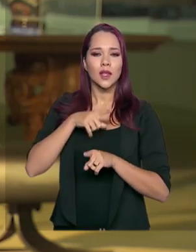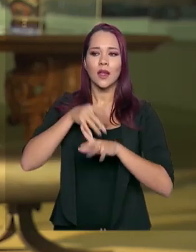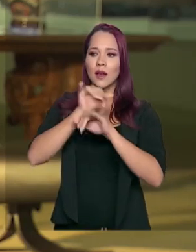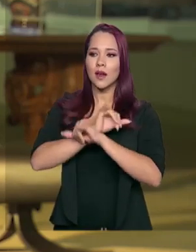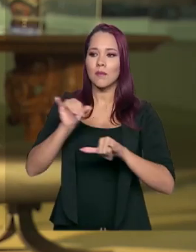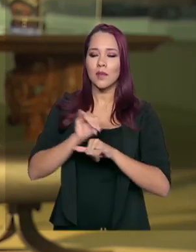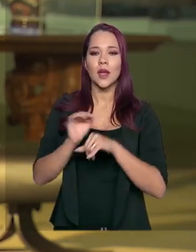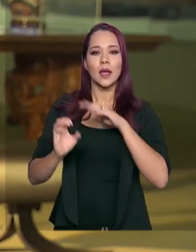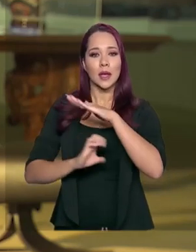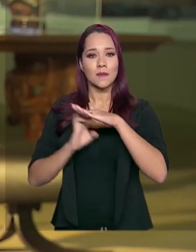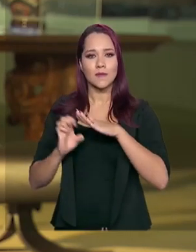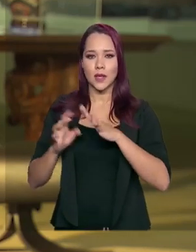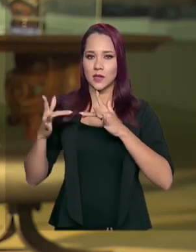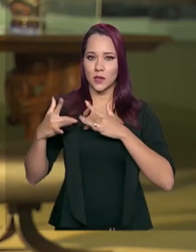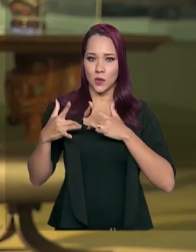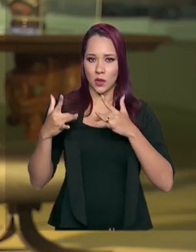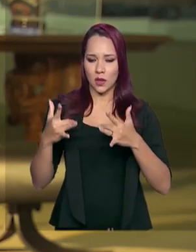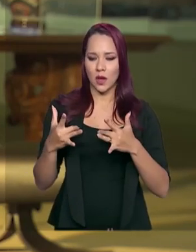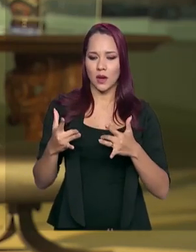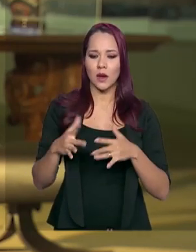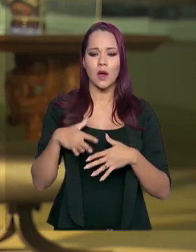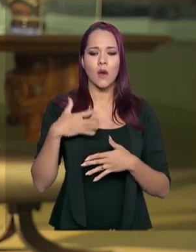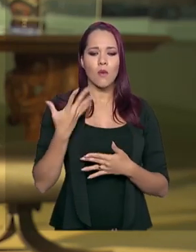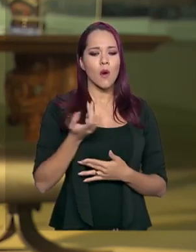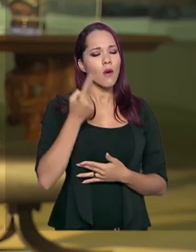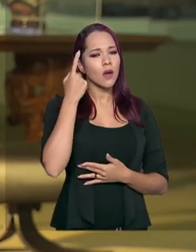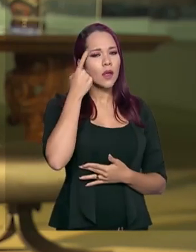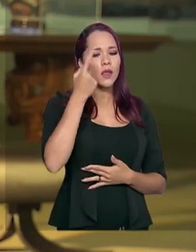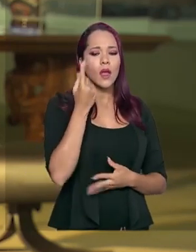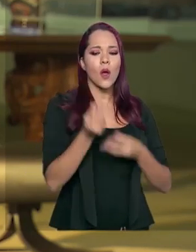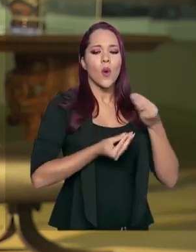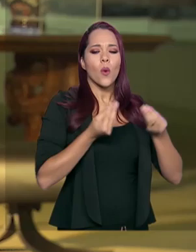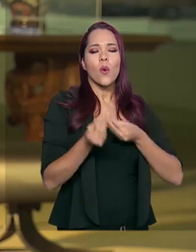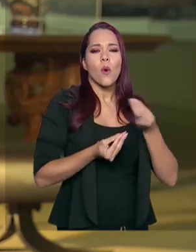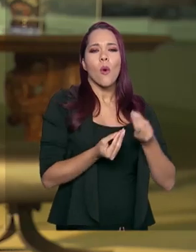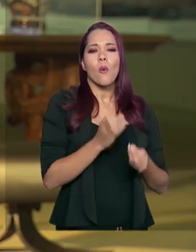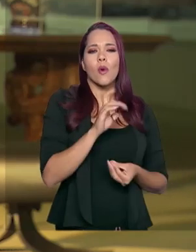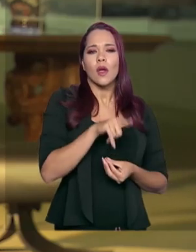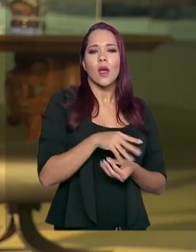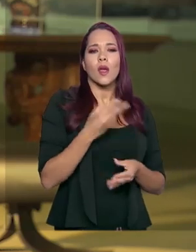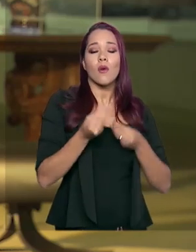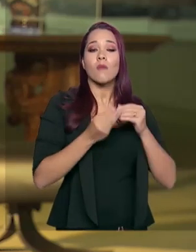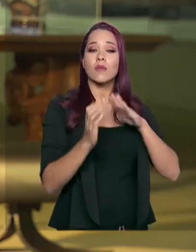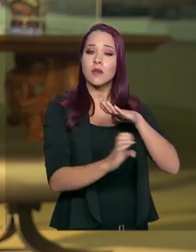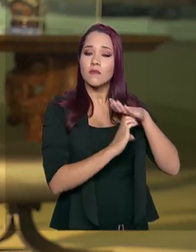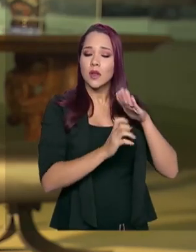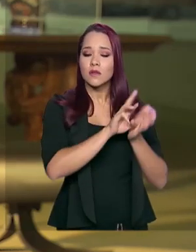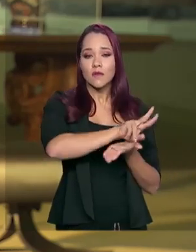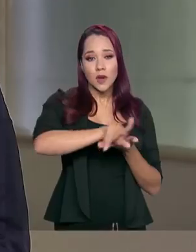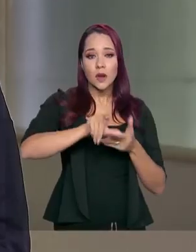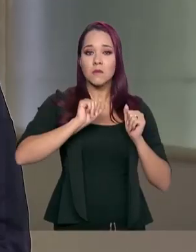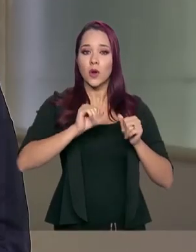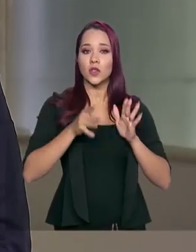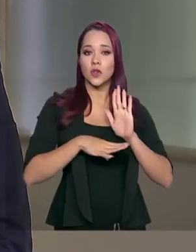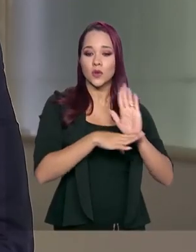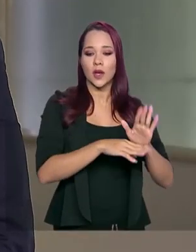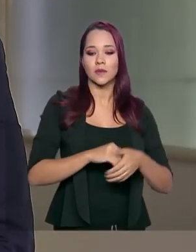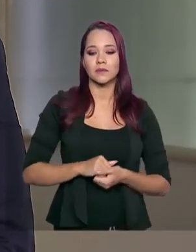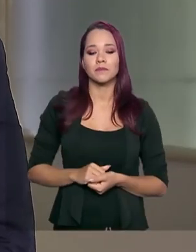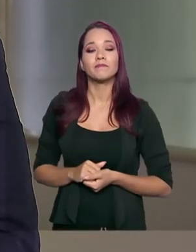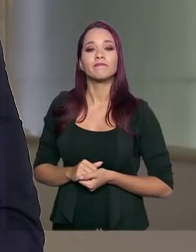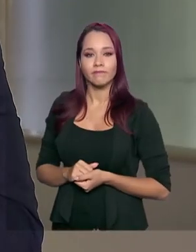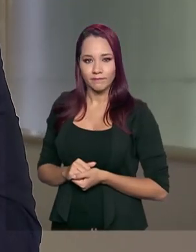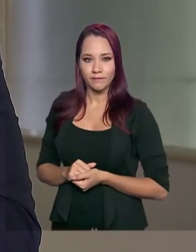Empresa Solidária. Qual que a ideia, como que ela funciona e como que os empresários podem aderir? Ótimo.